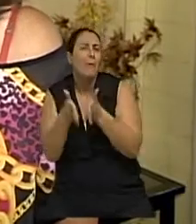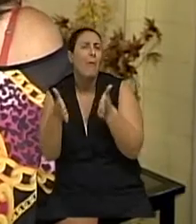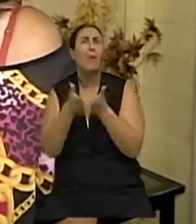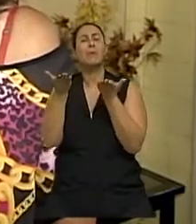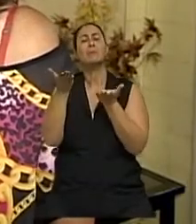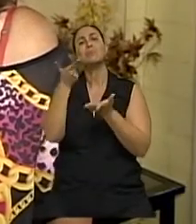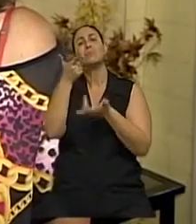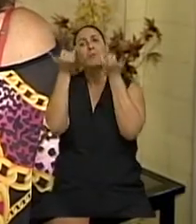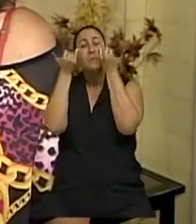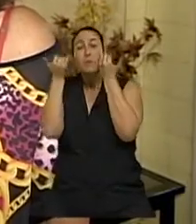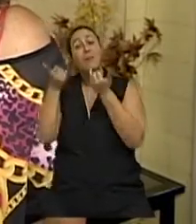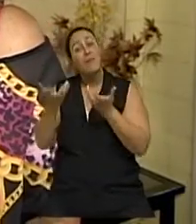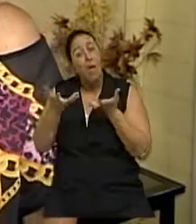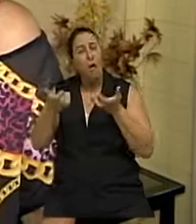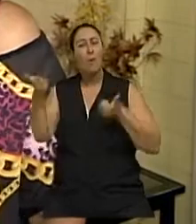boa a todos.